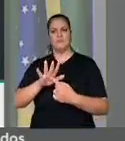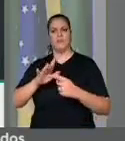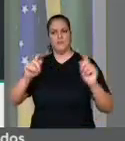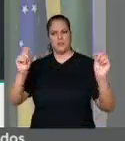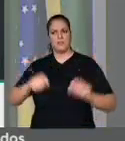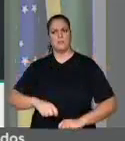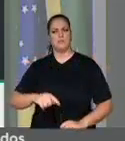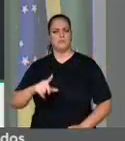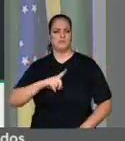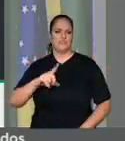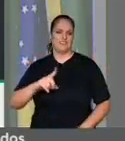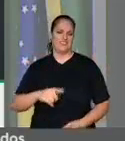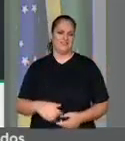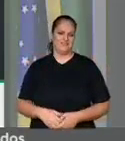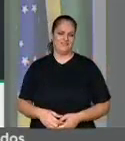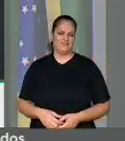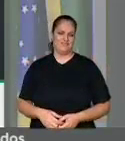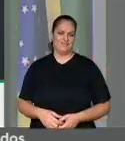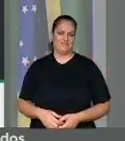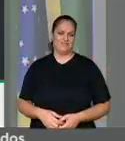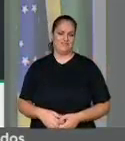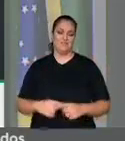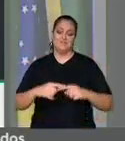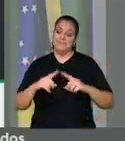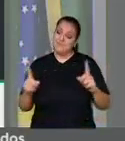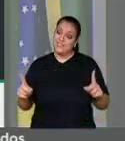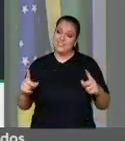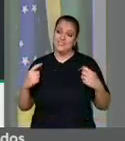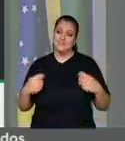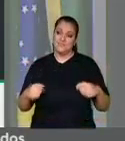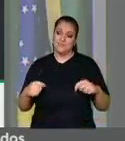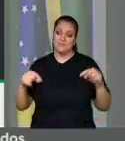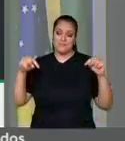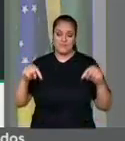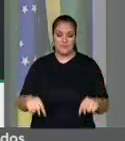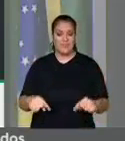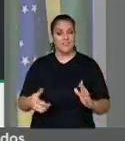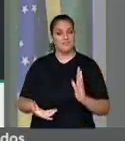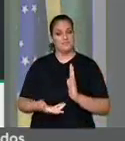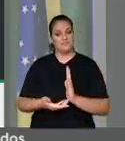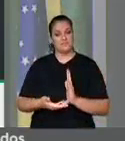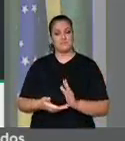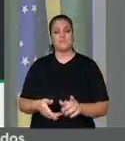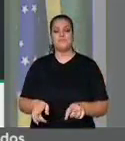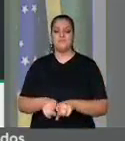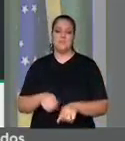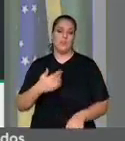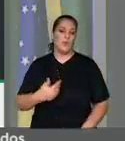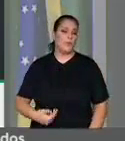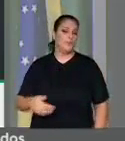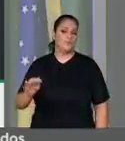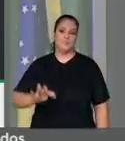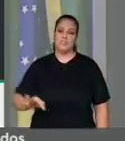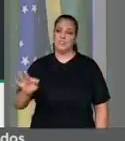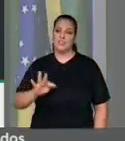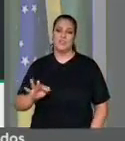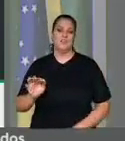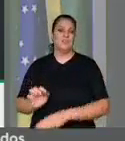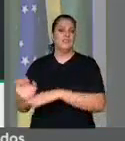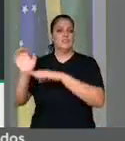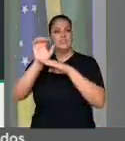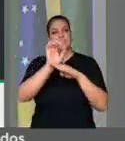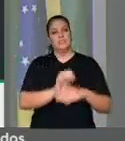empreender. Mas para empreender essa casa, o governo federal, os governos estaduais, as